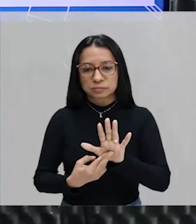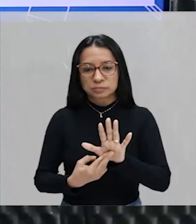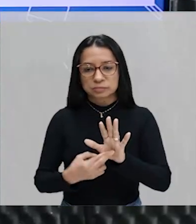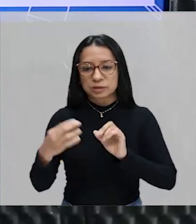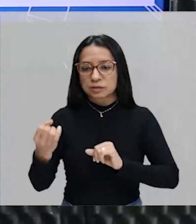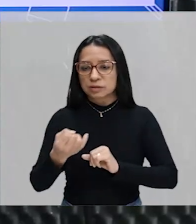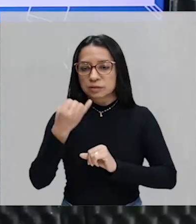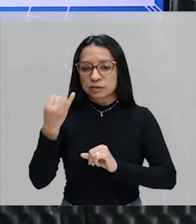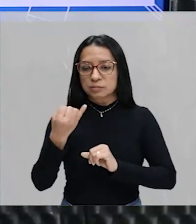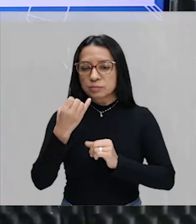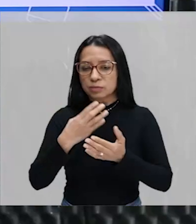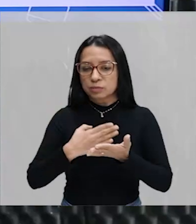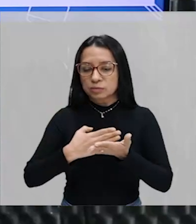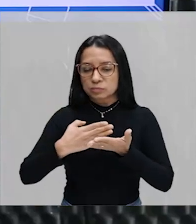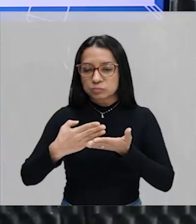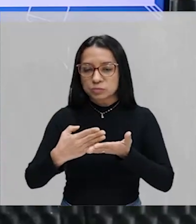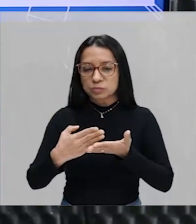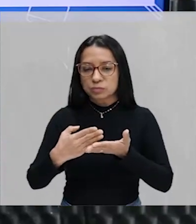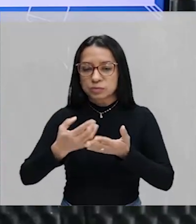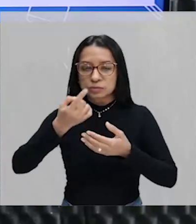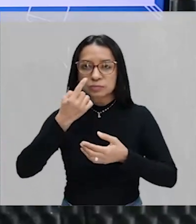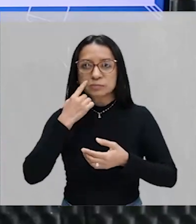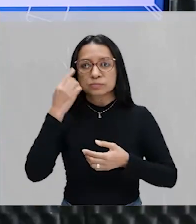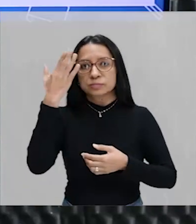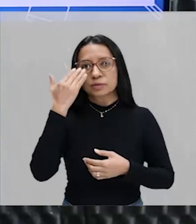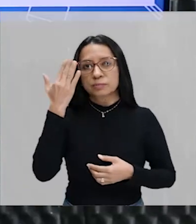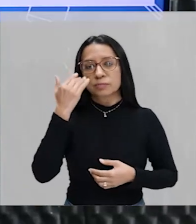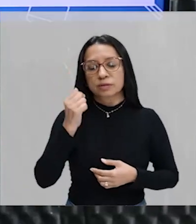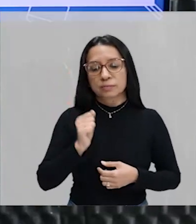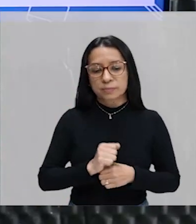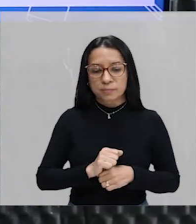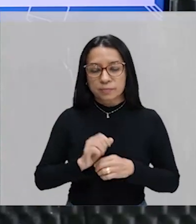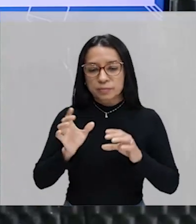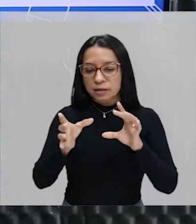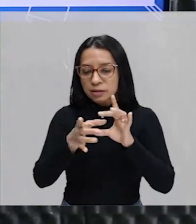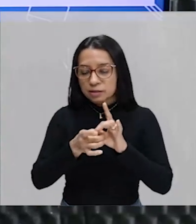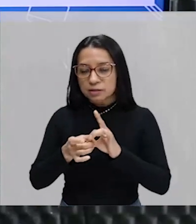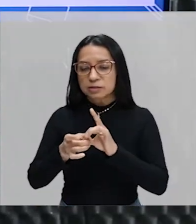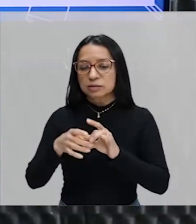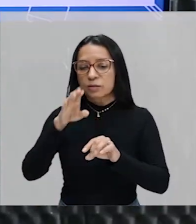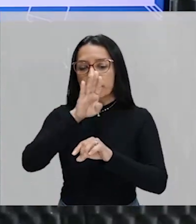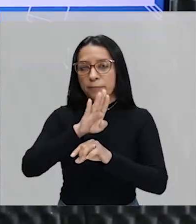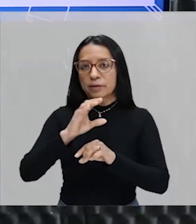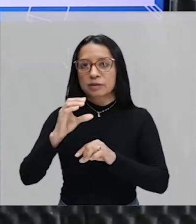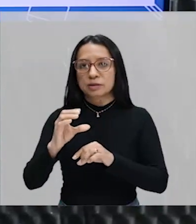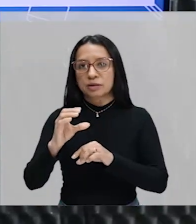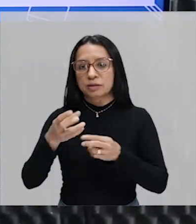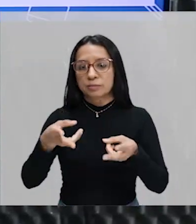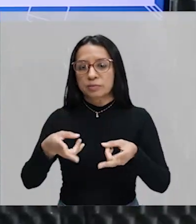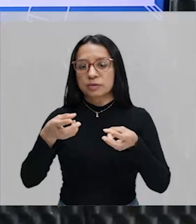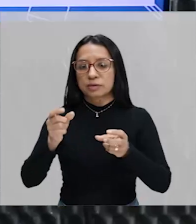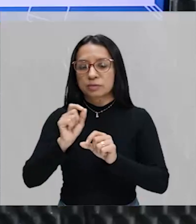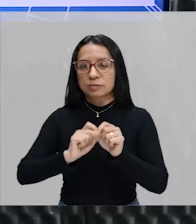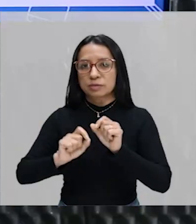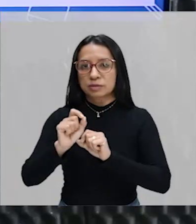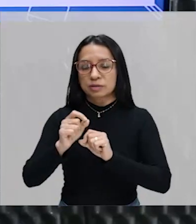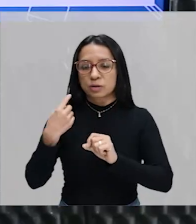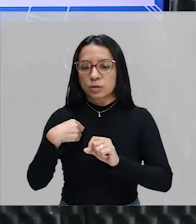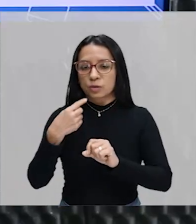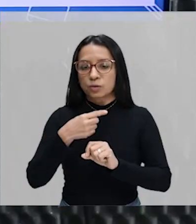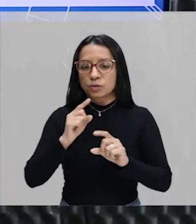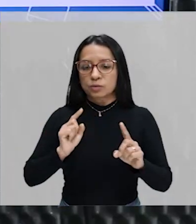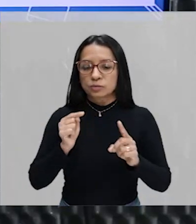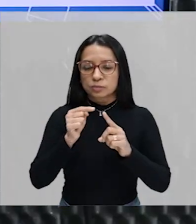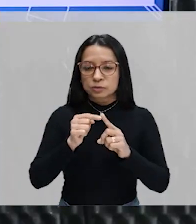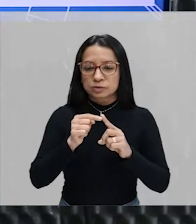importa inicialmente identificar a interseção entre B e C. Perceba que aqui o nosso objetivo